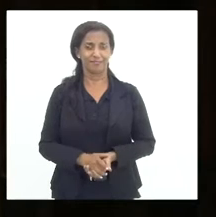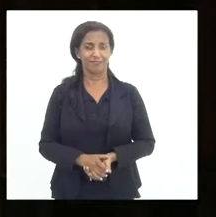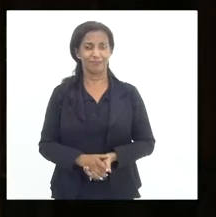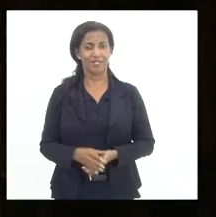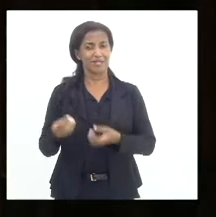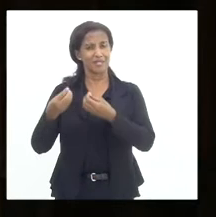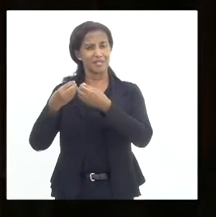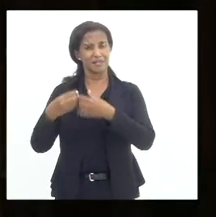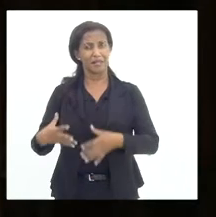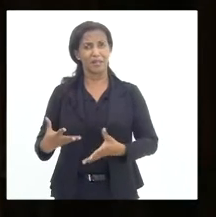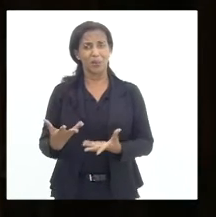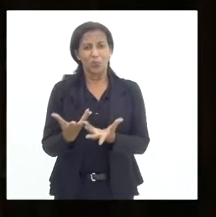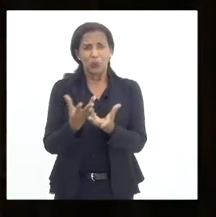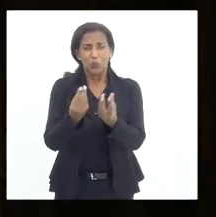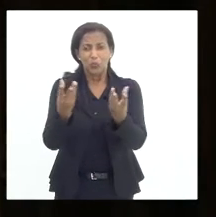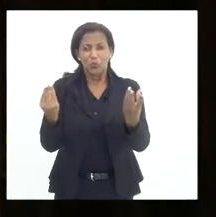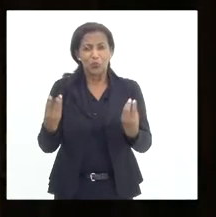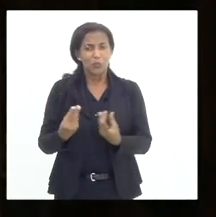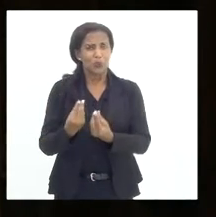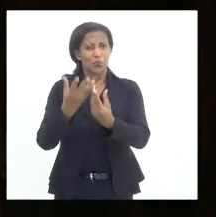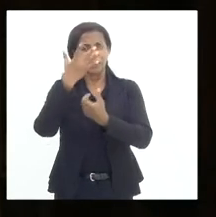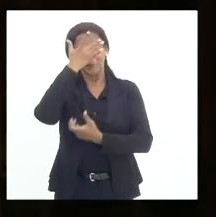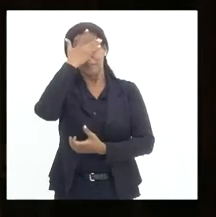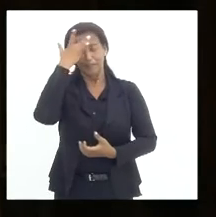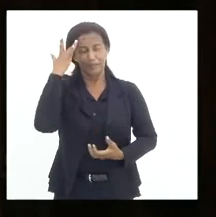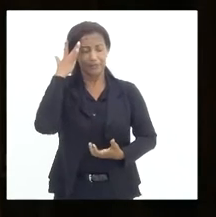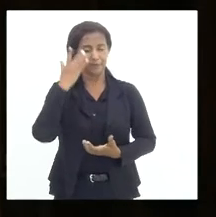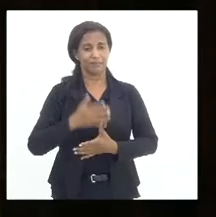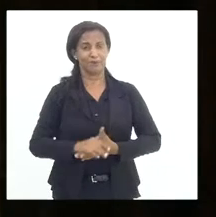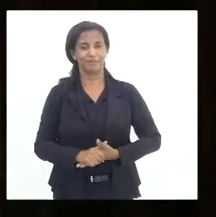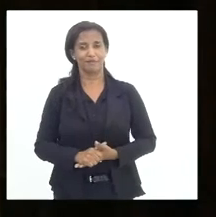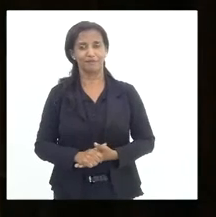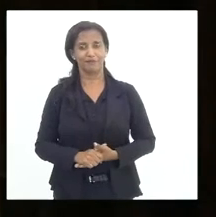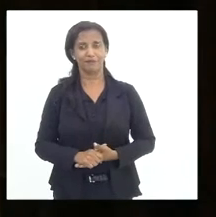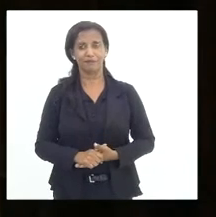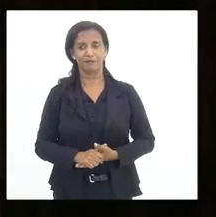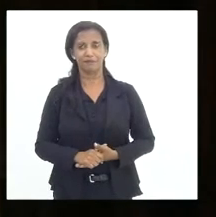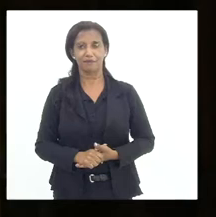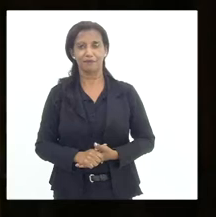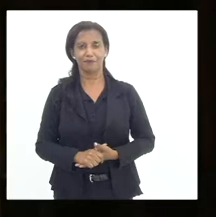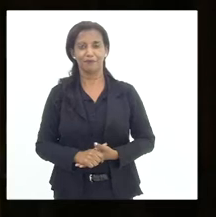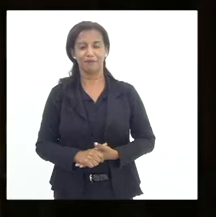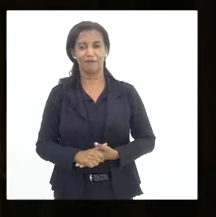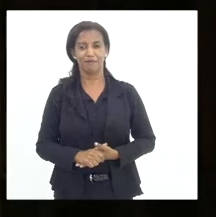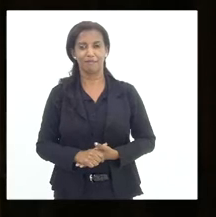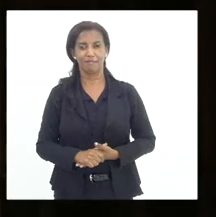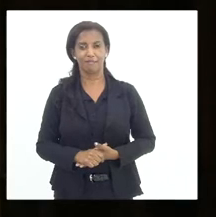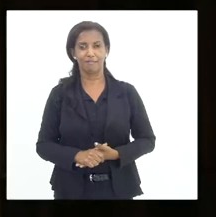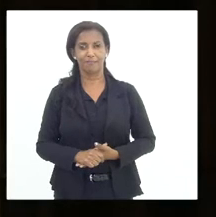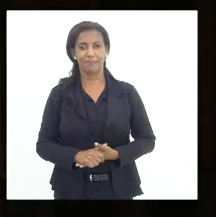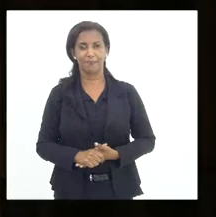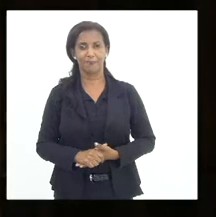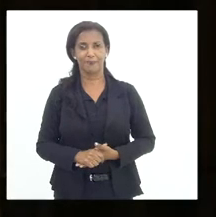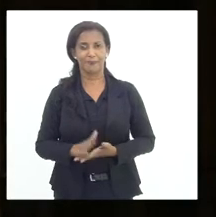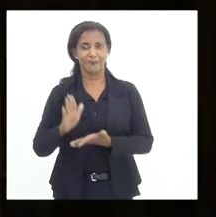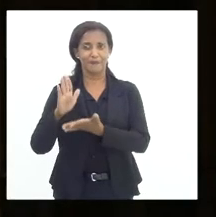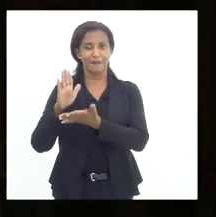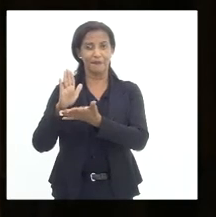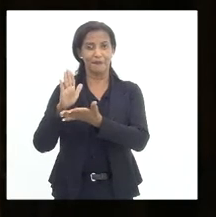prejudicando milhares e milhares de pessoas em função de alguma